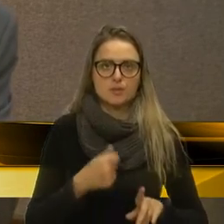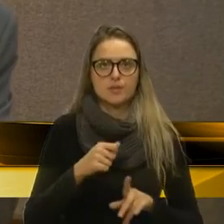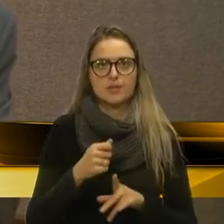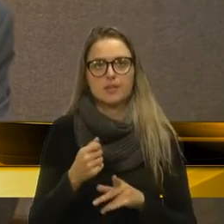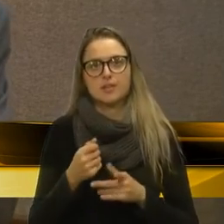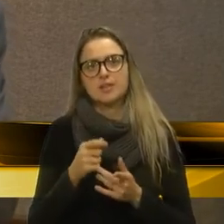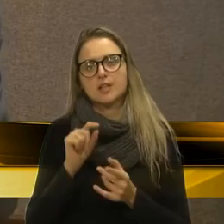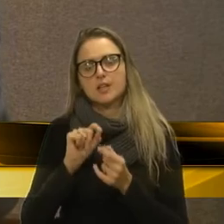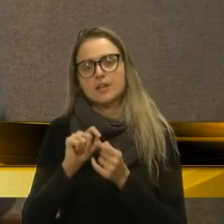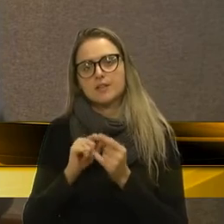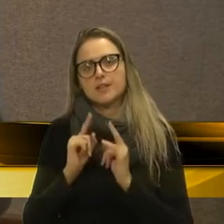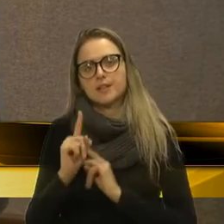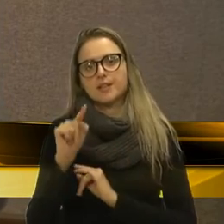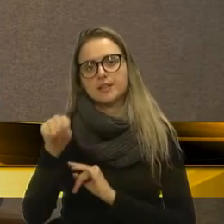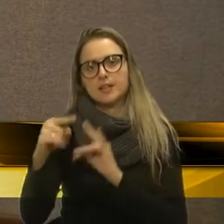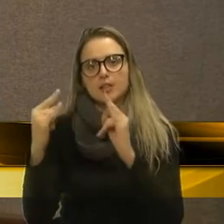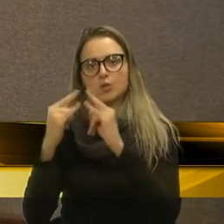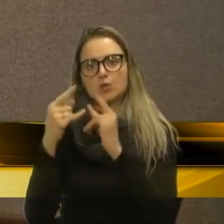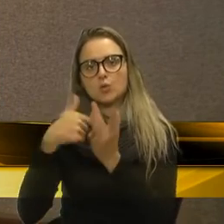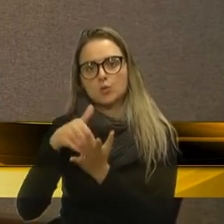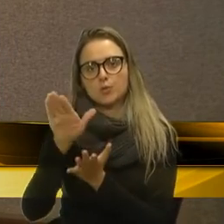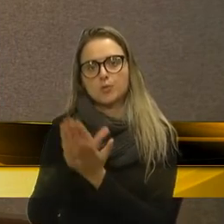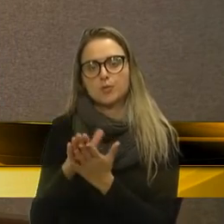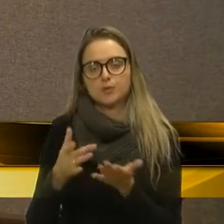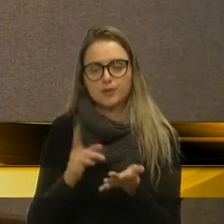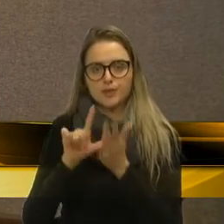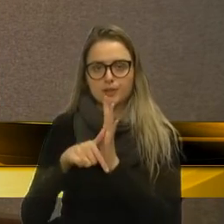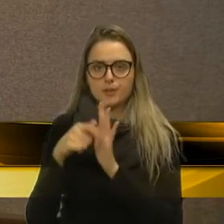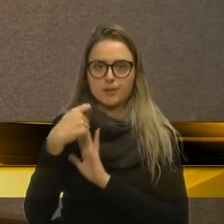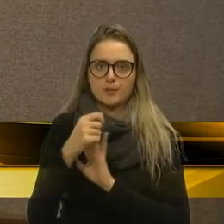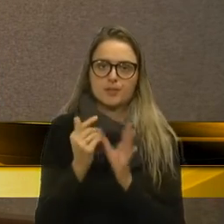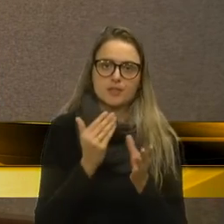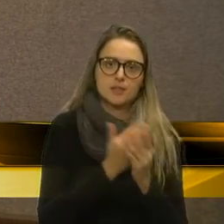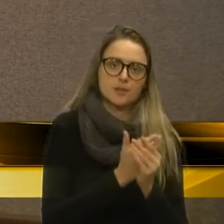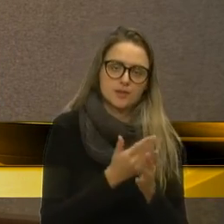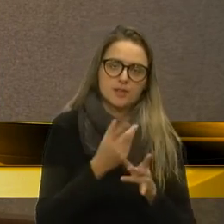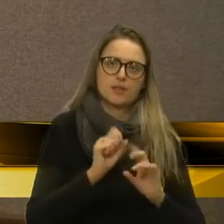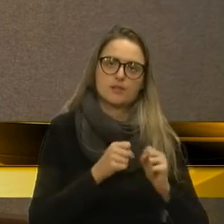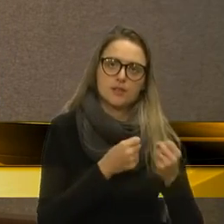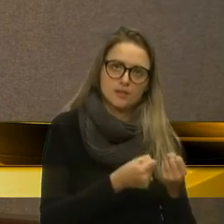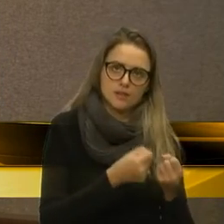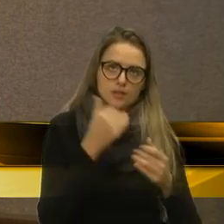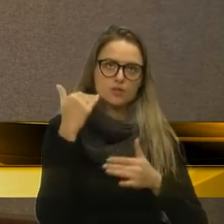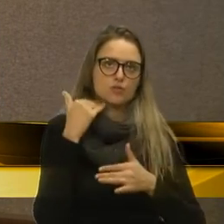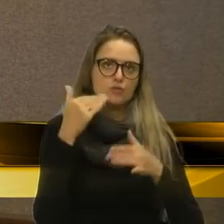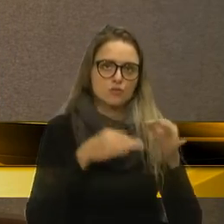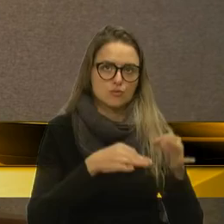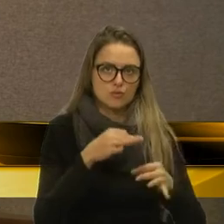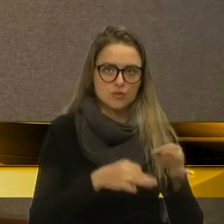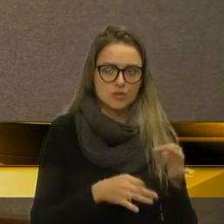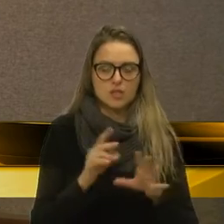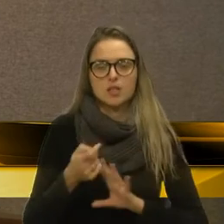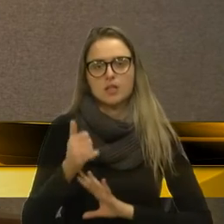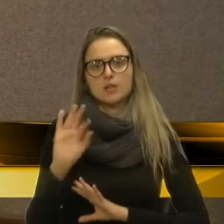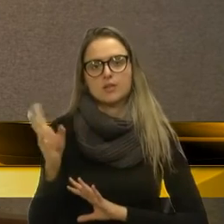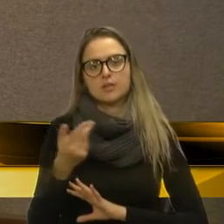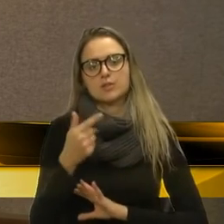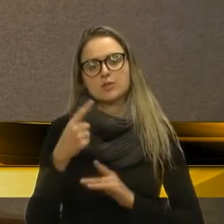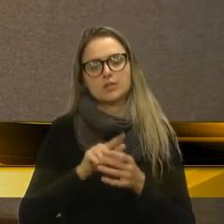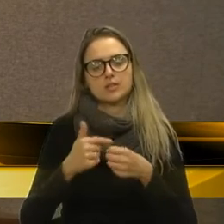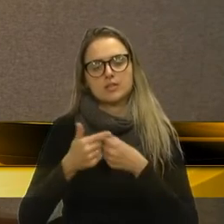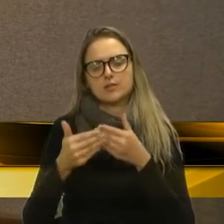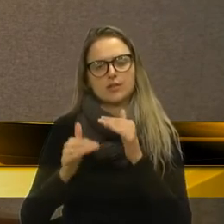embaixo do braço e lá notificar e eles terem que fazer a defesa. A maioria das cidades já